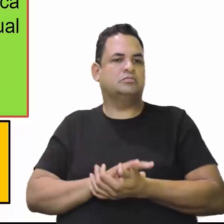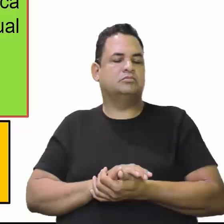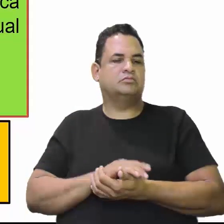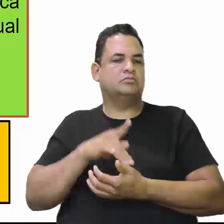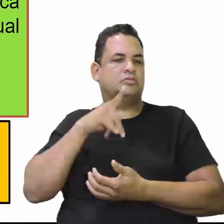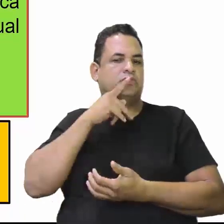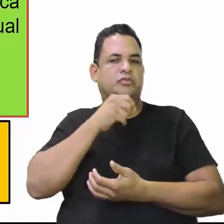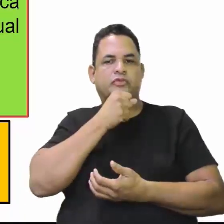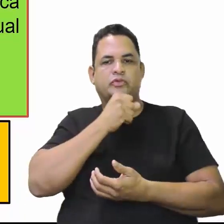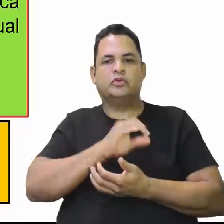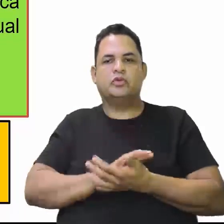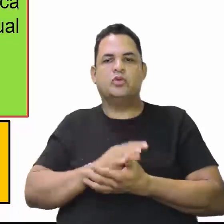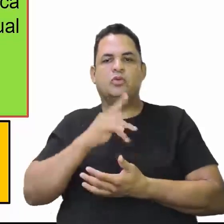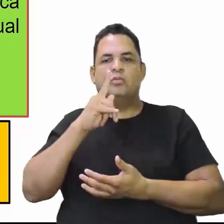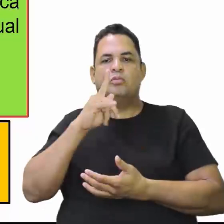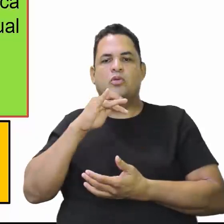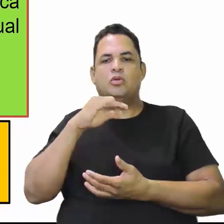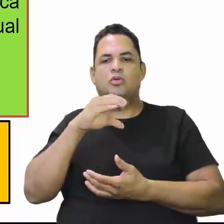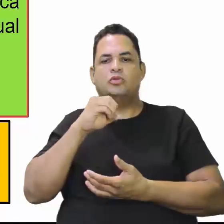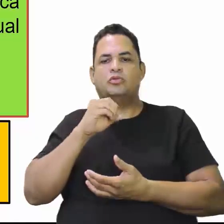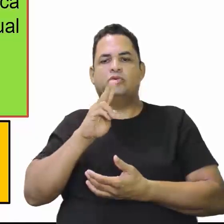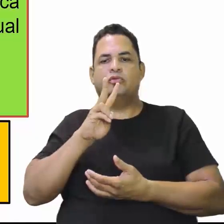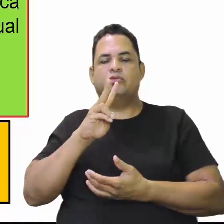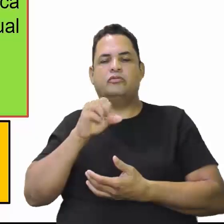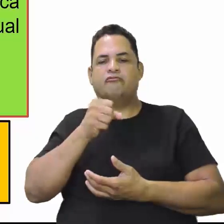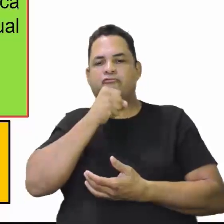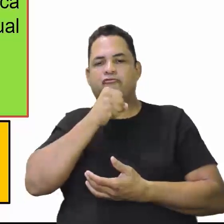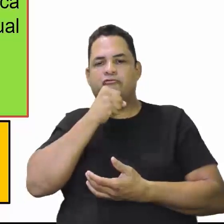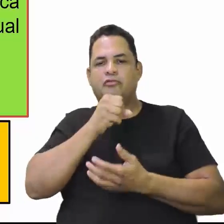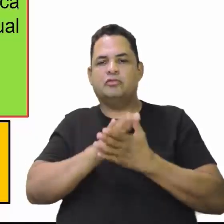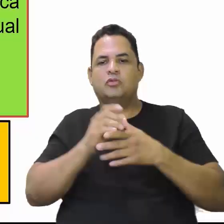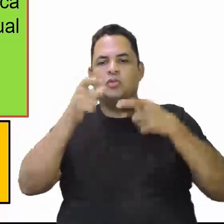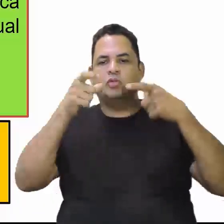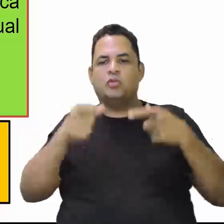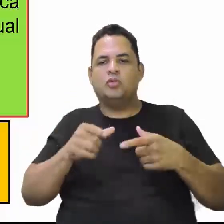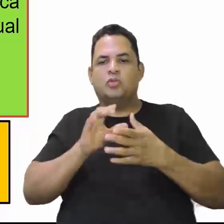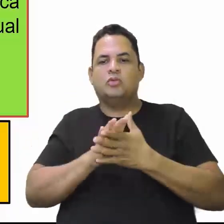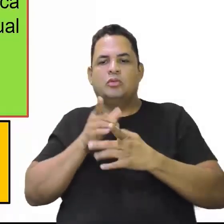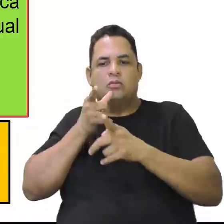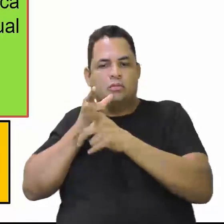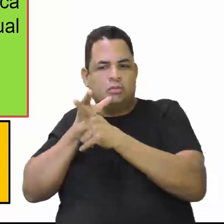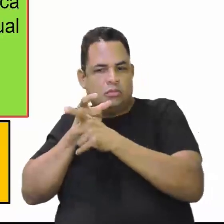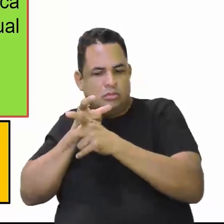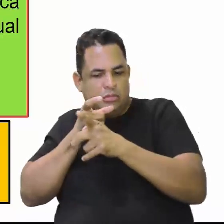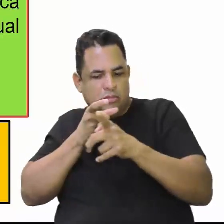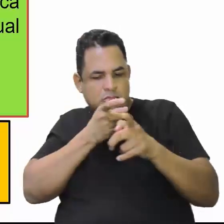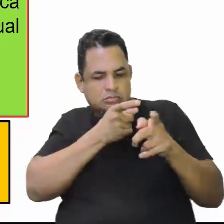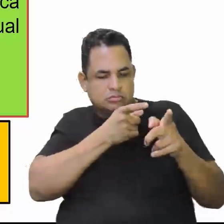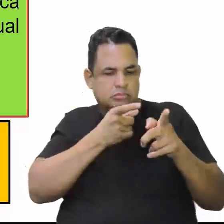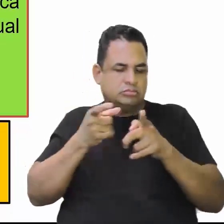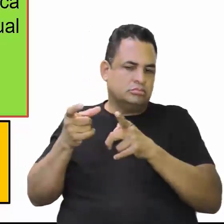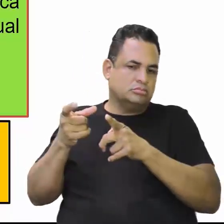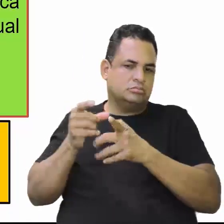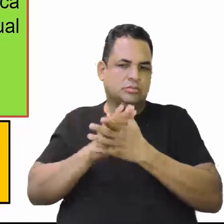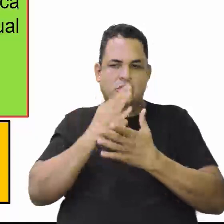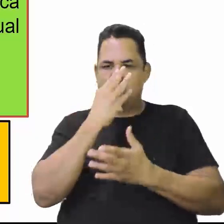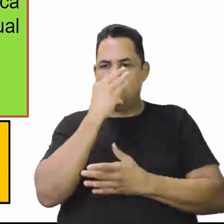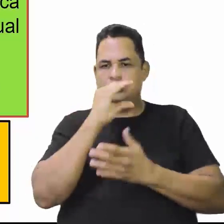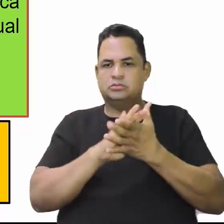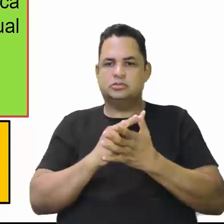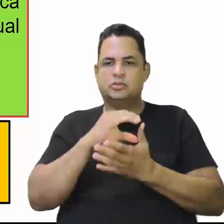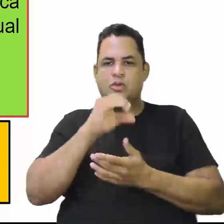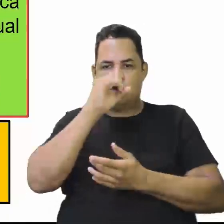ponto velho? Devido ao local onde se costumava caçar, lá na Toca da Anta Atual, Praça Jonatas